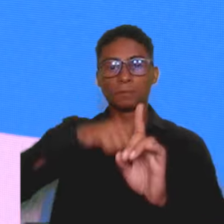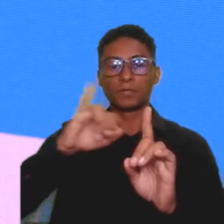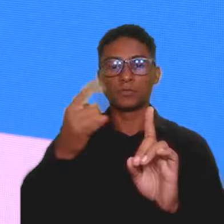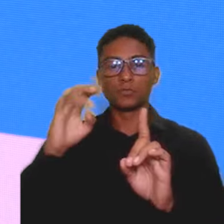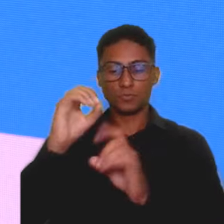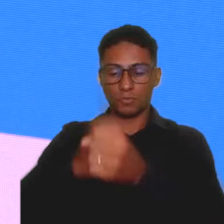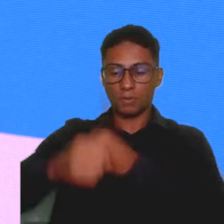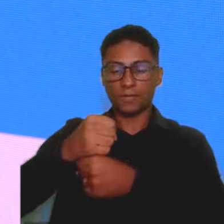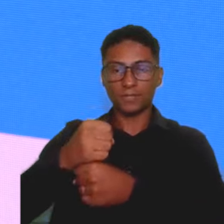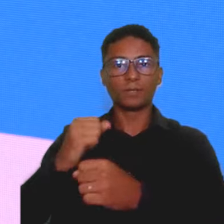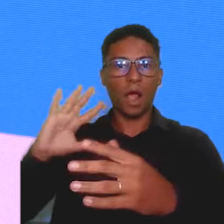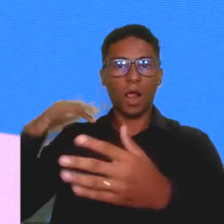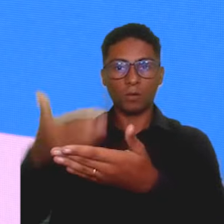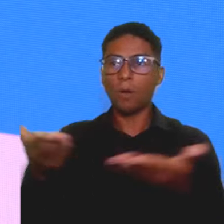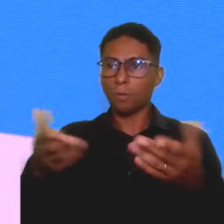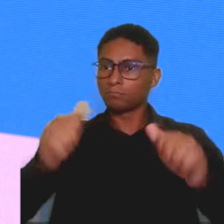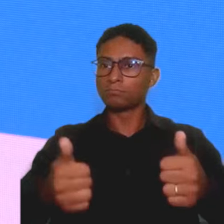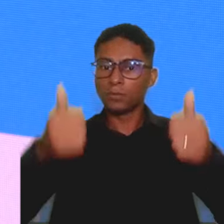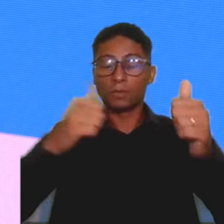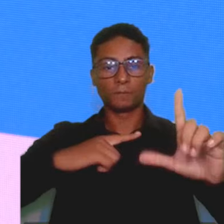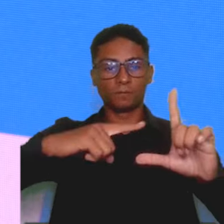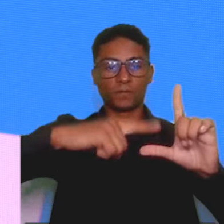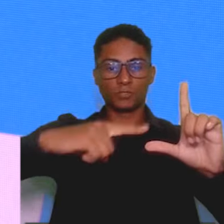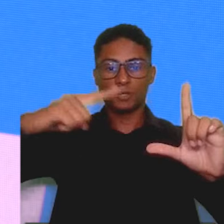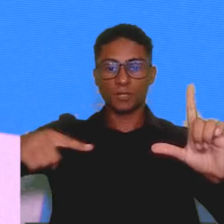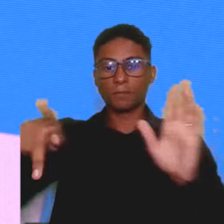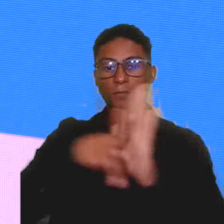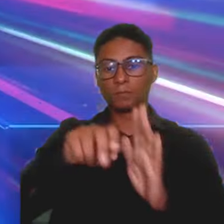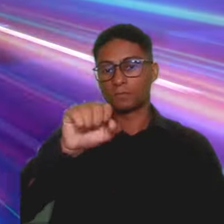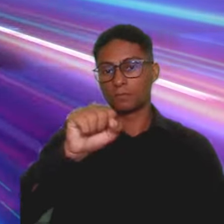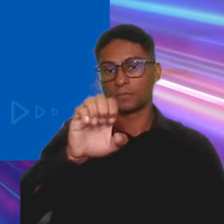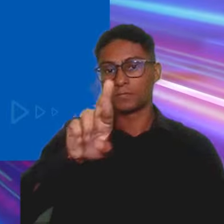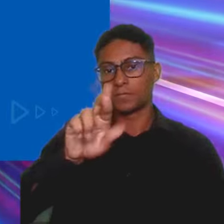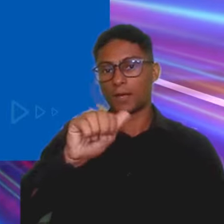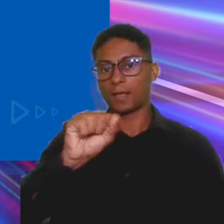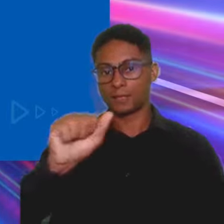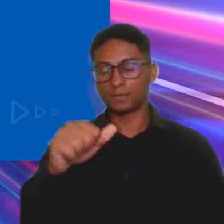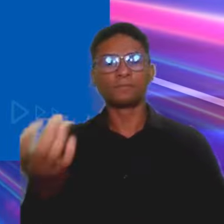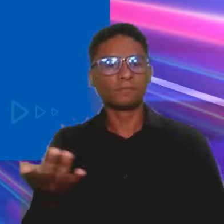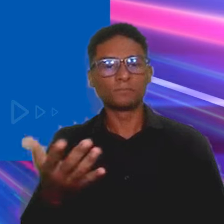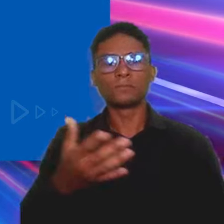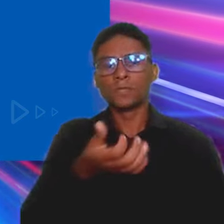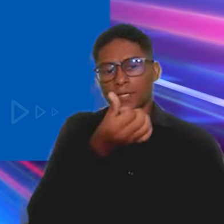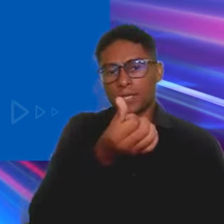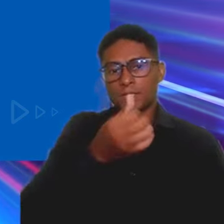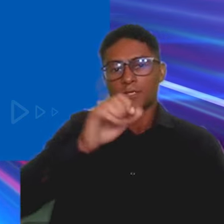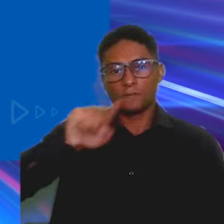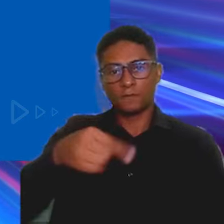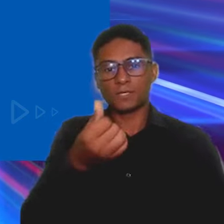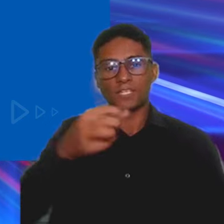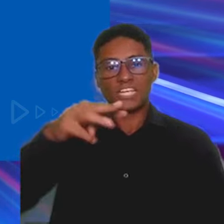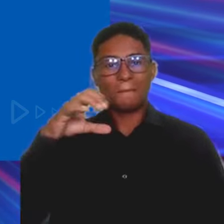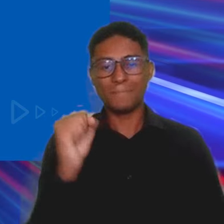passado. É o que mostra o indicador de inadimplência das empresas da Serasa Experian. Ao todo, são 6,6 milhões